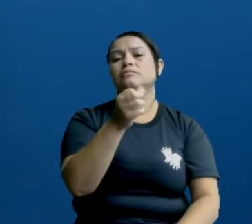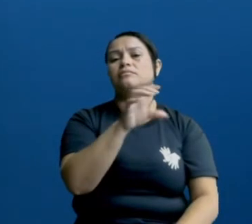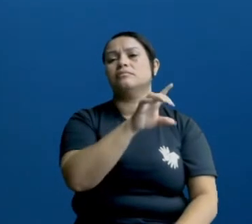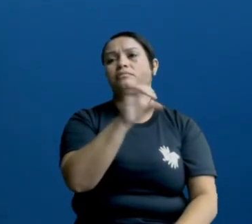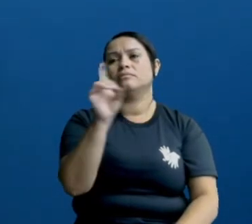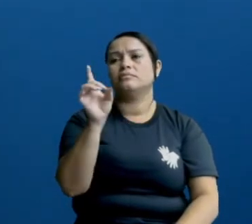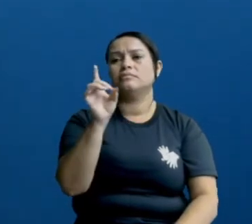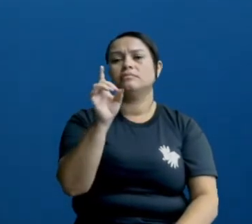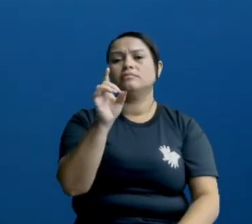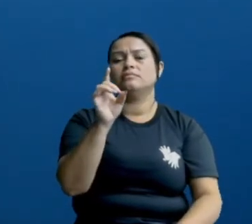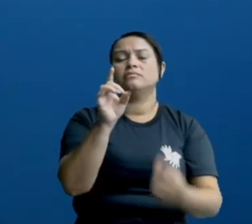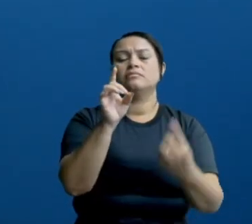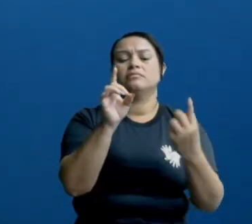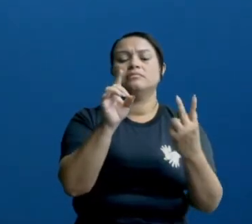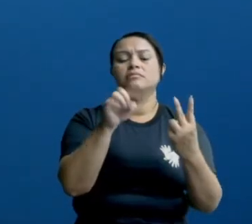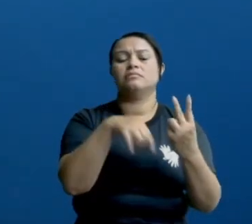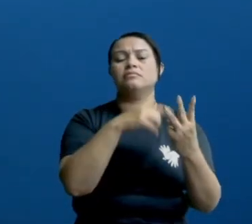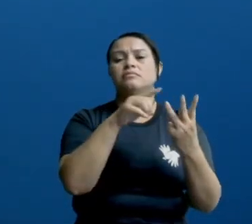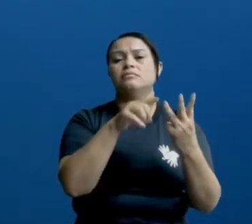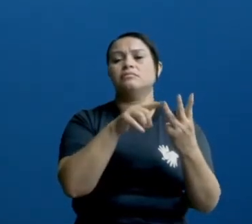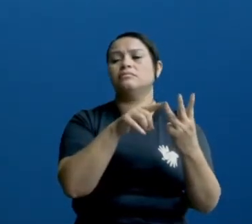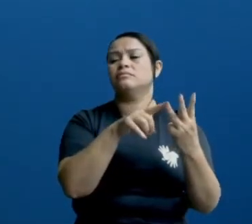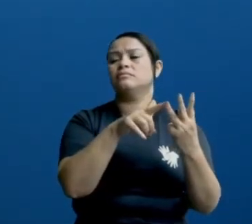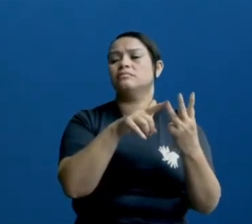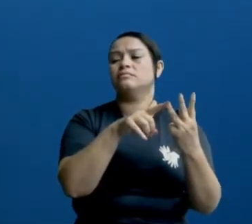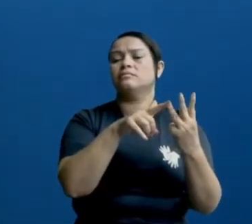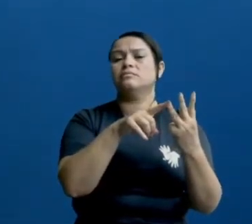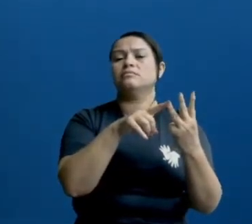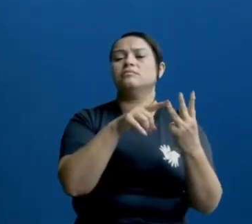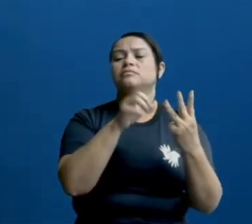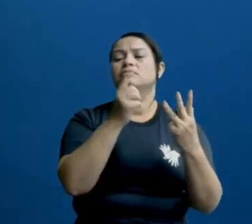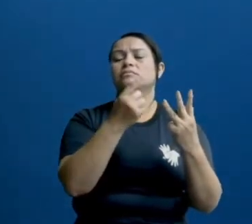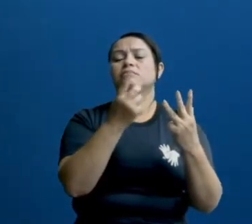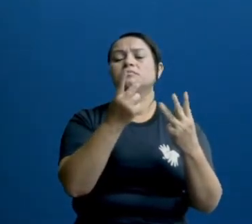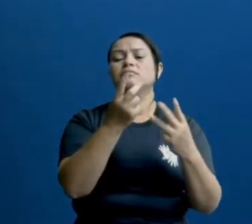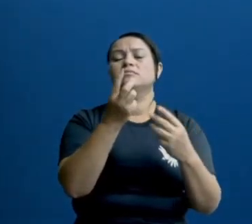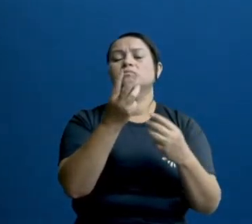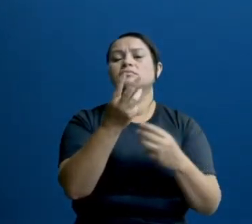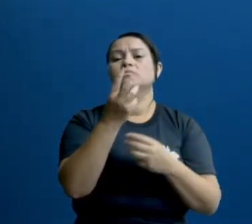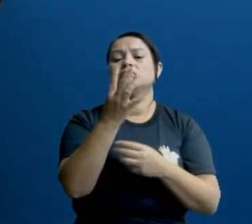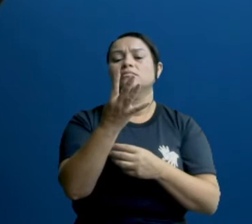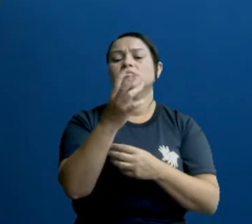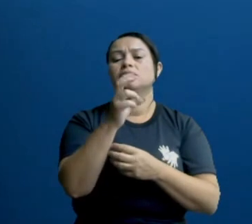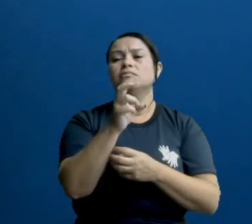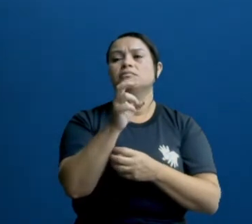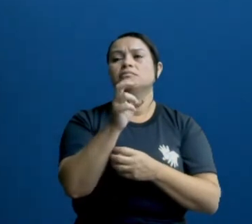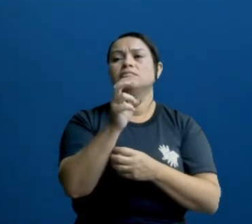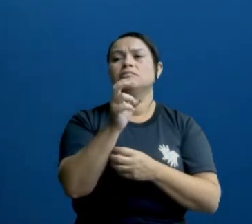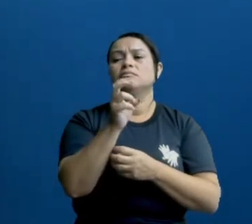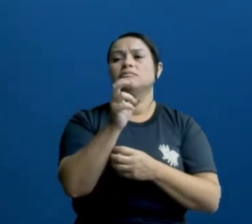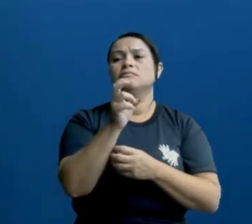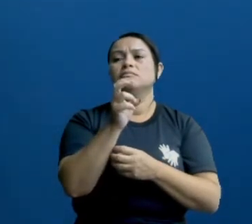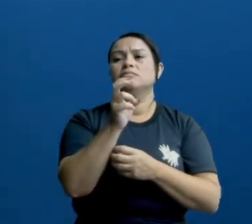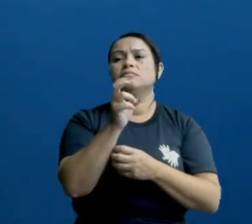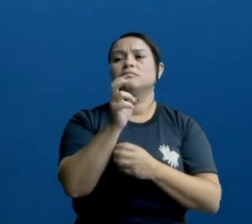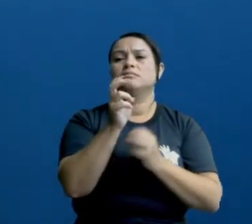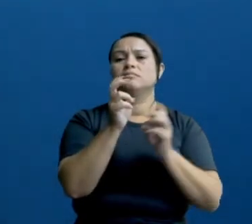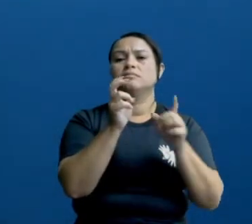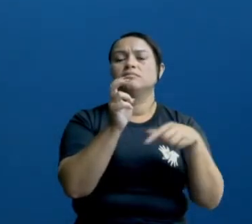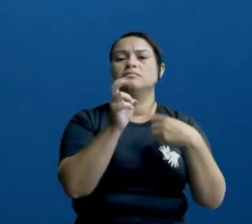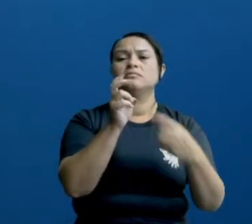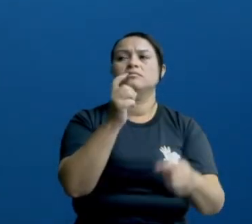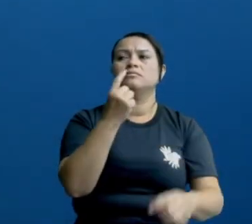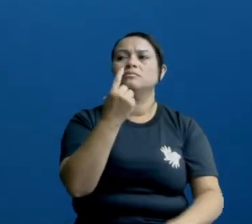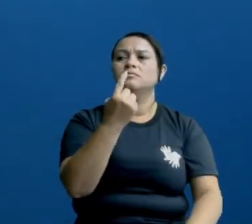dias. Vamos ver de uma fase para a outra, um, dois, três, quatro, cinco. Da outra